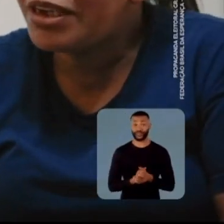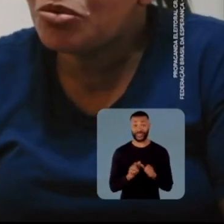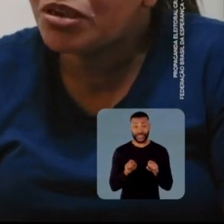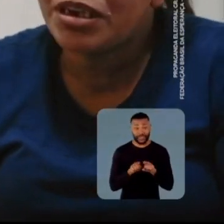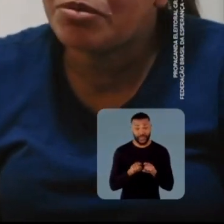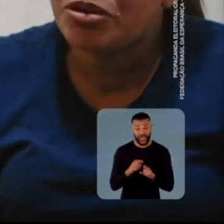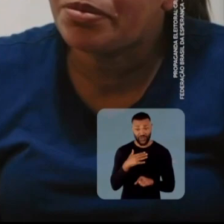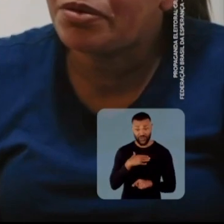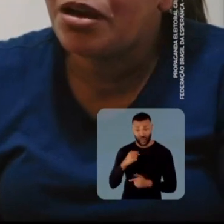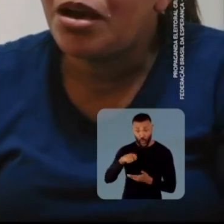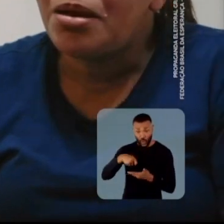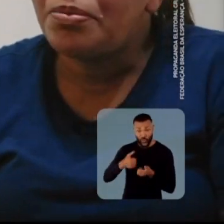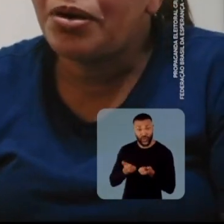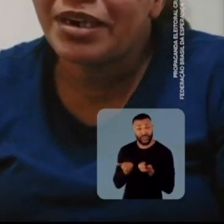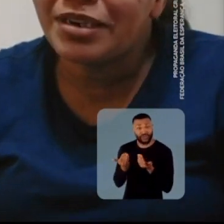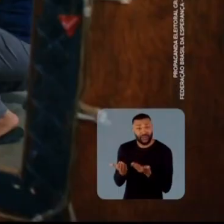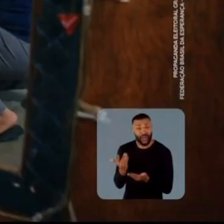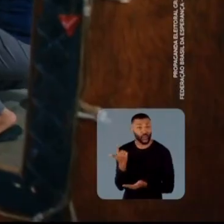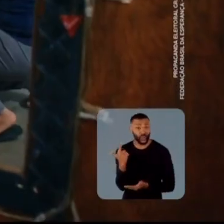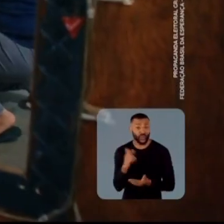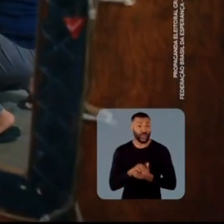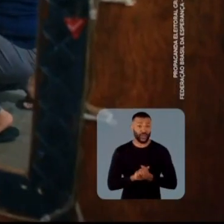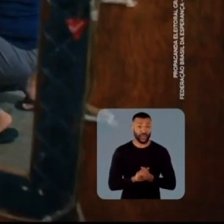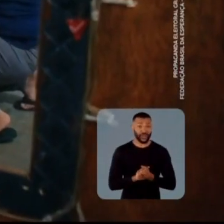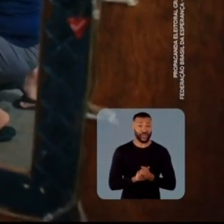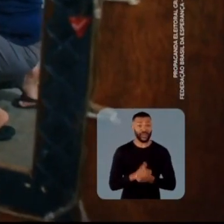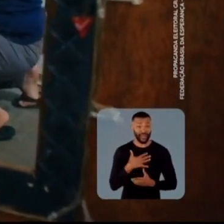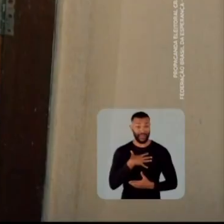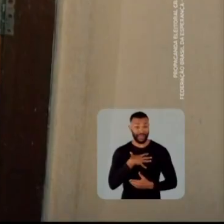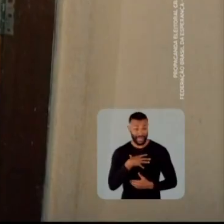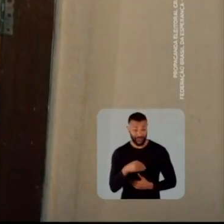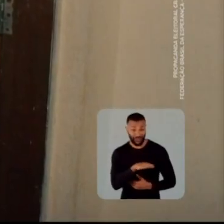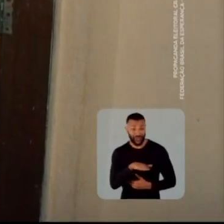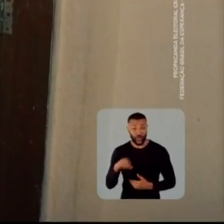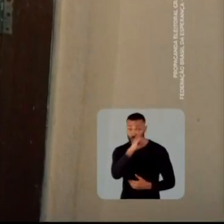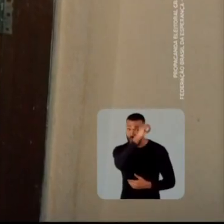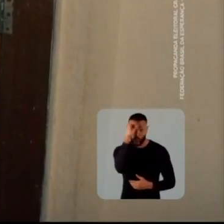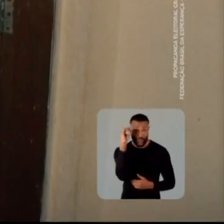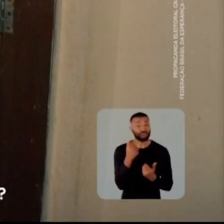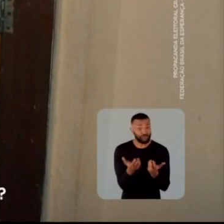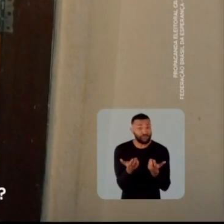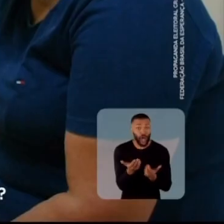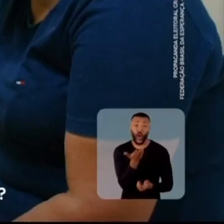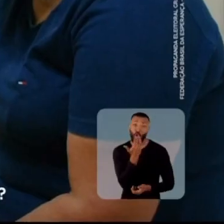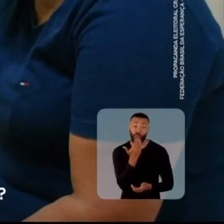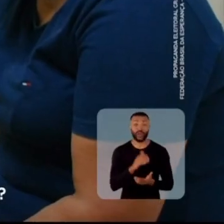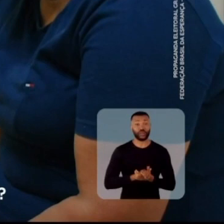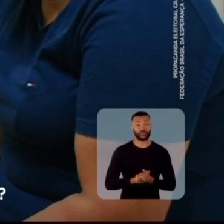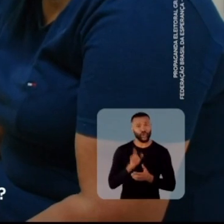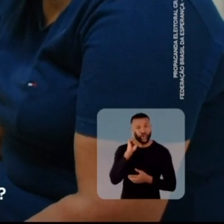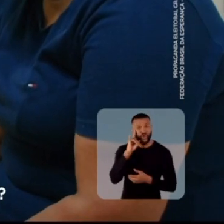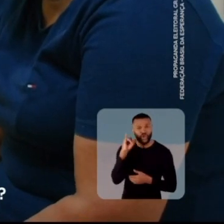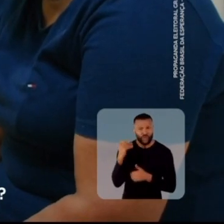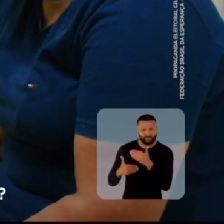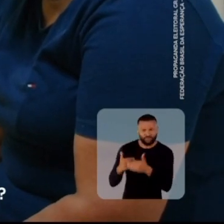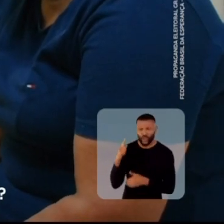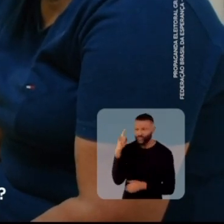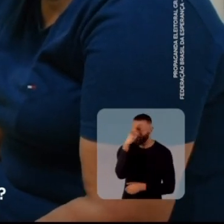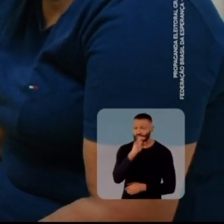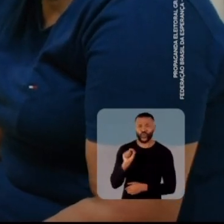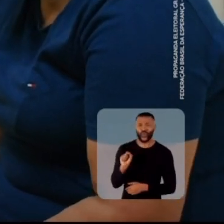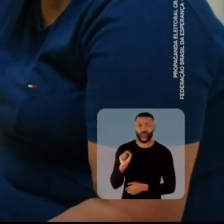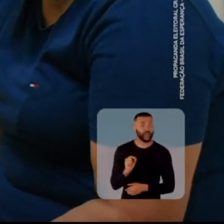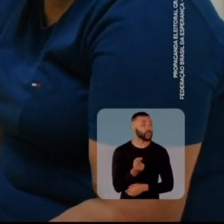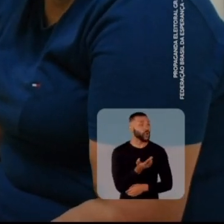tem. Nem o que bota para uma criança comer. A criança não quer saber se tem, se não tem. quer comer. No dia a dia, assim, a dificuldade maior.